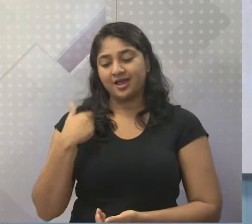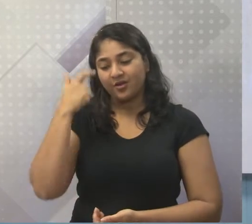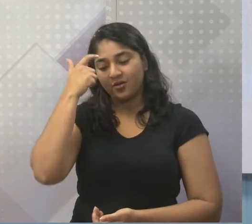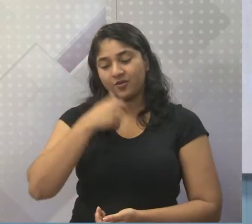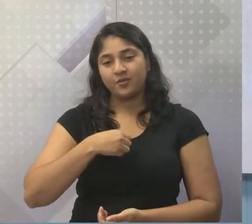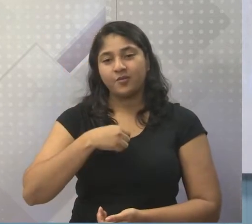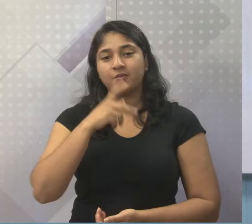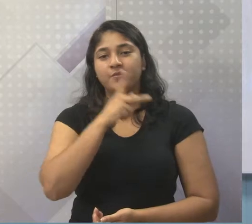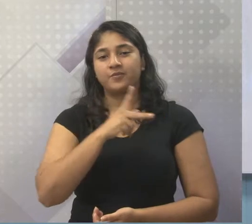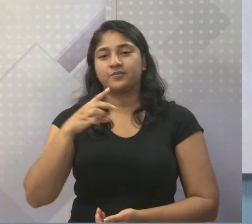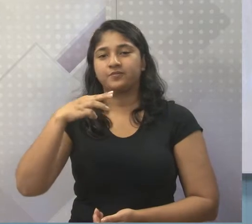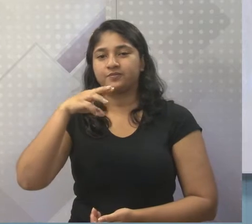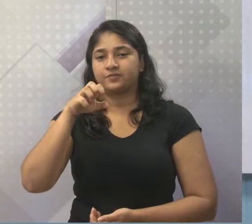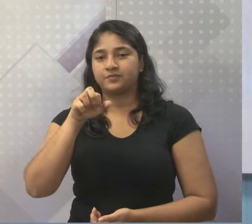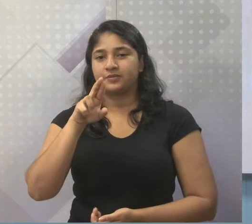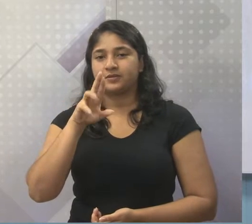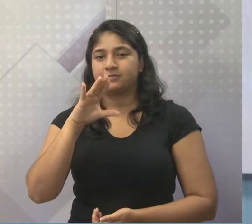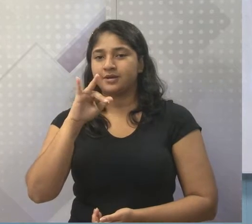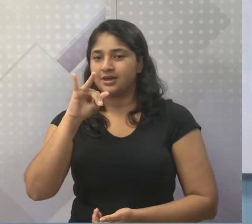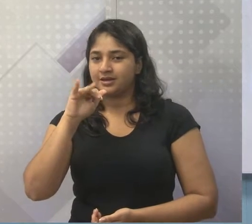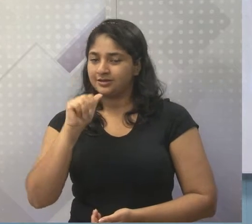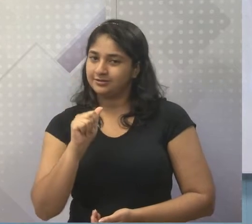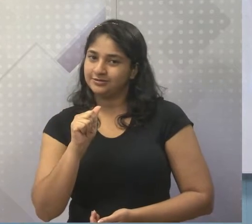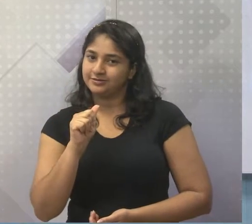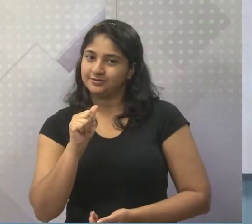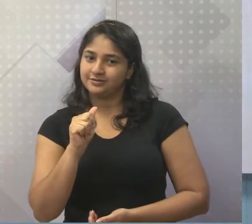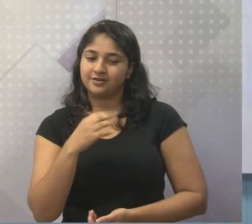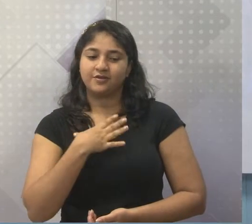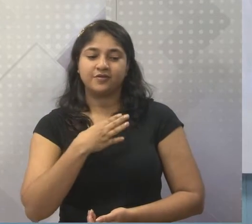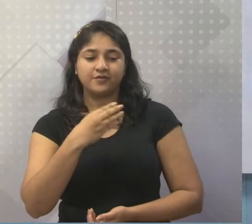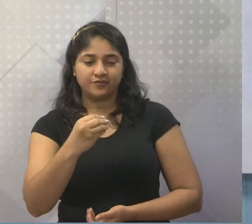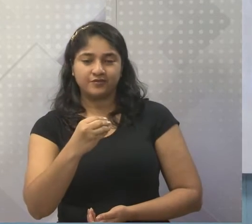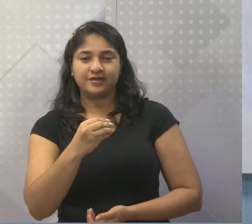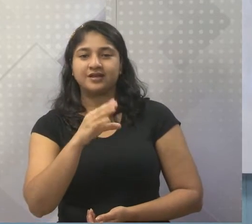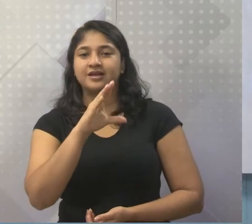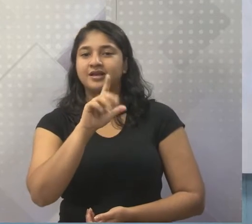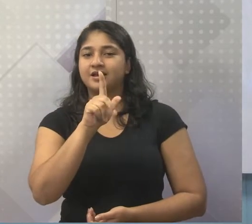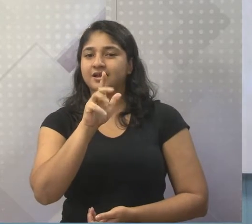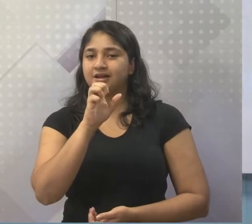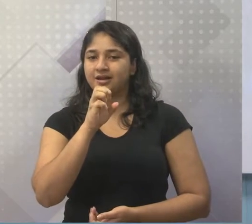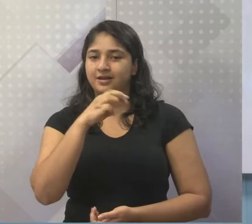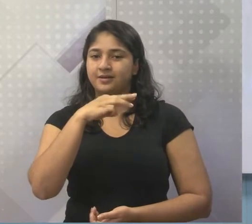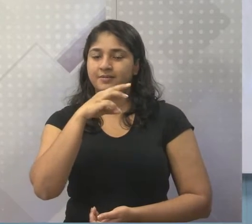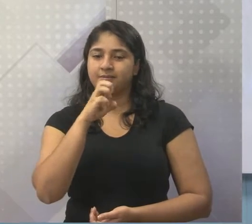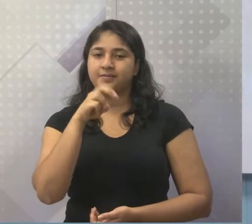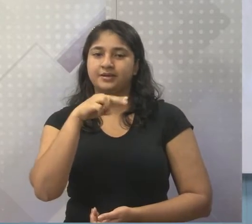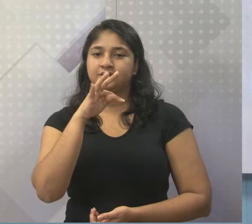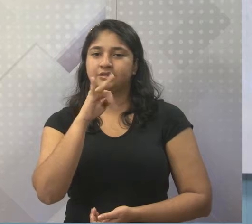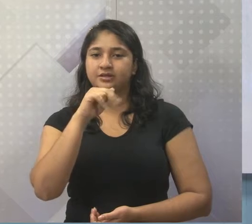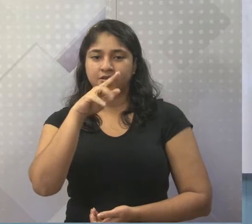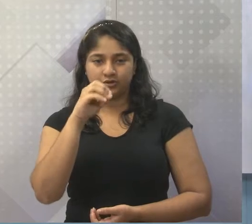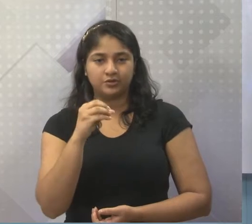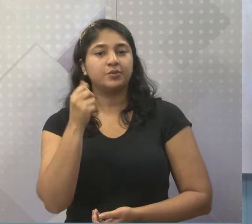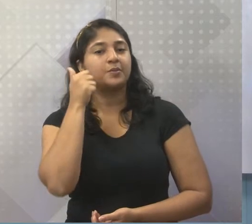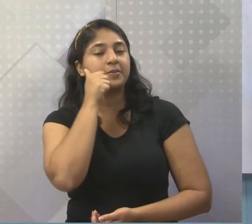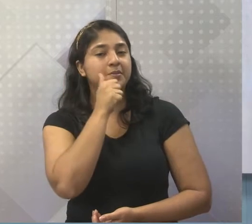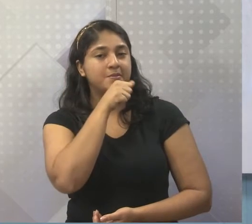Mércia, né? Filha de Clementino, tá? Meu pai foi Clementino, minha mãe Maria.